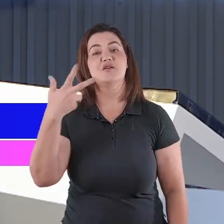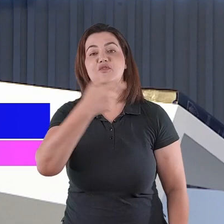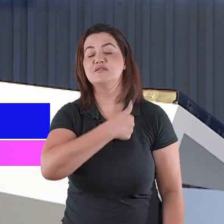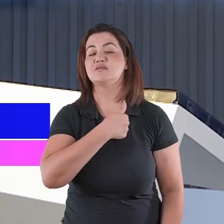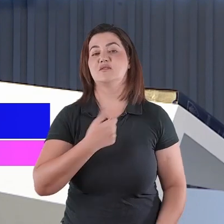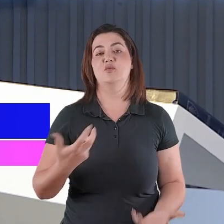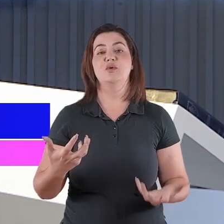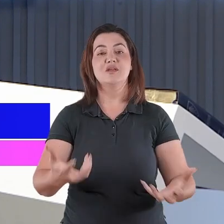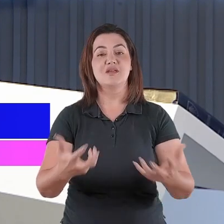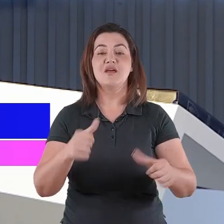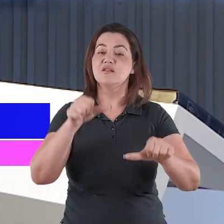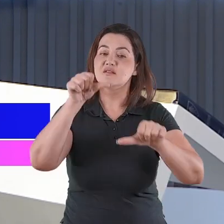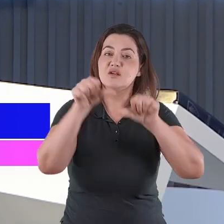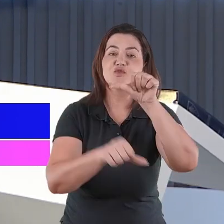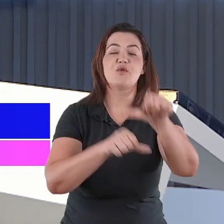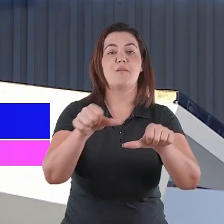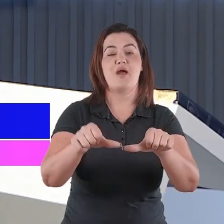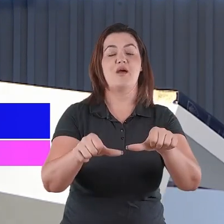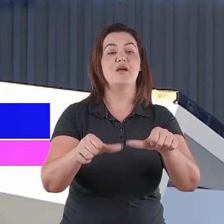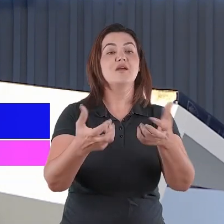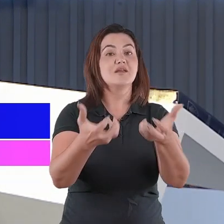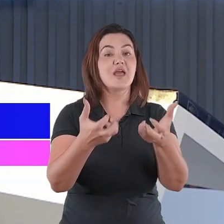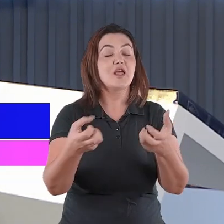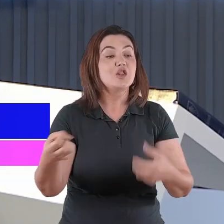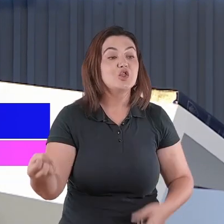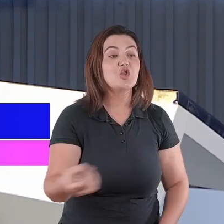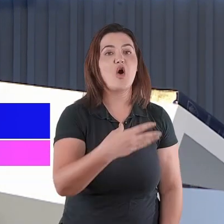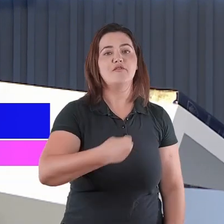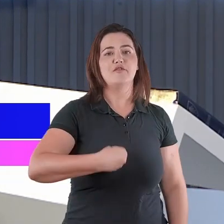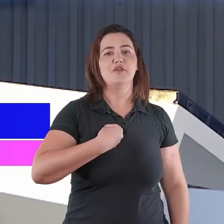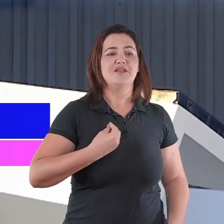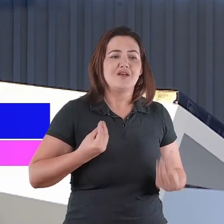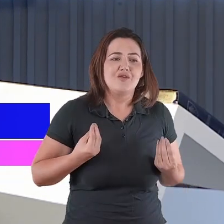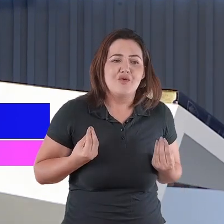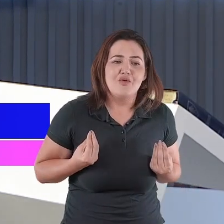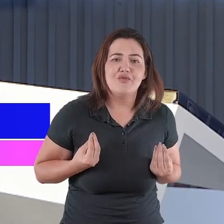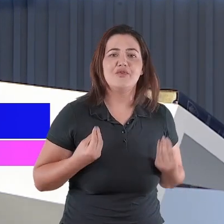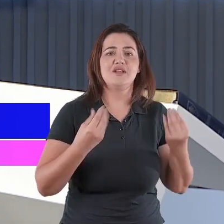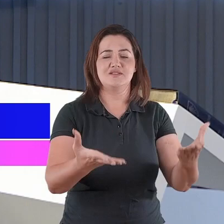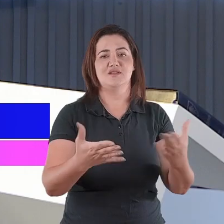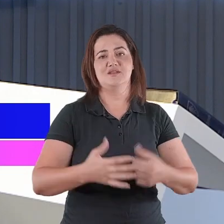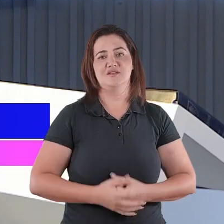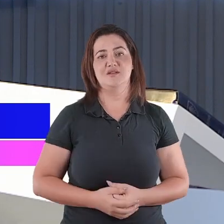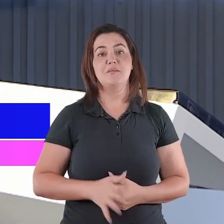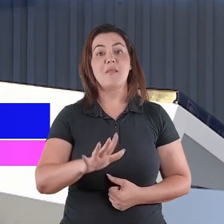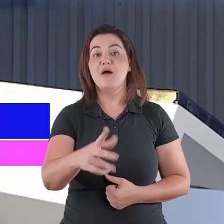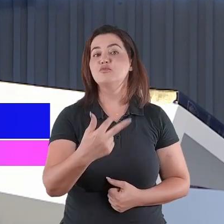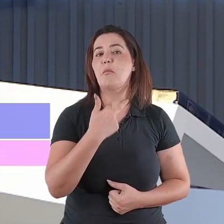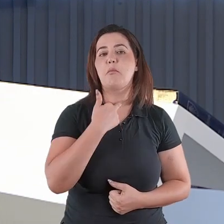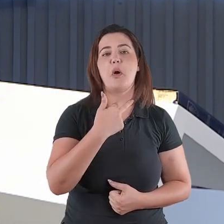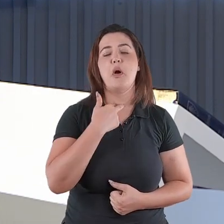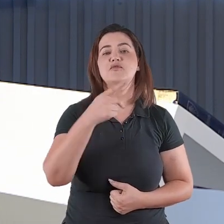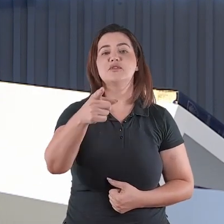sejam transformados e possam viver em novidade de vida. Agora, você não pode se demorar.